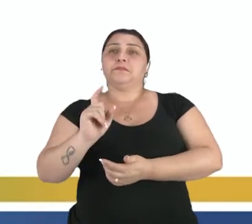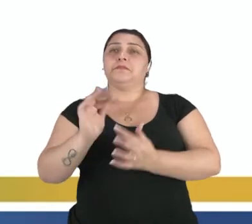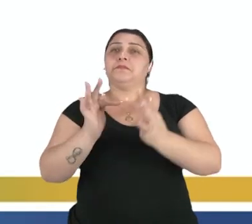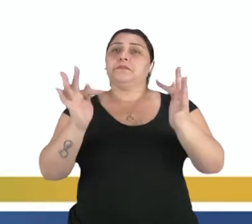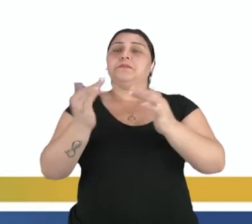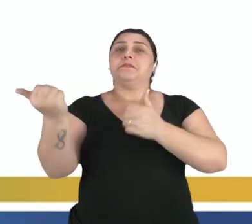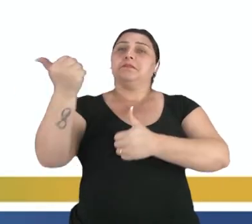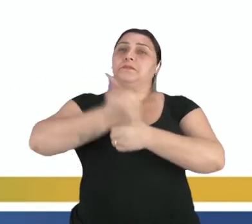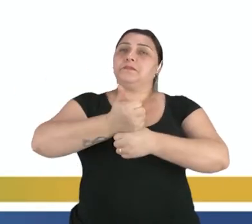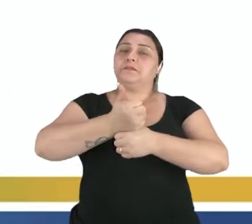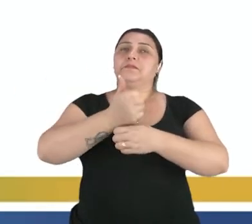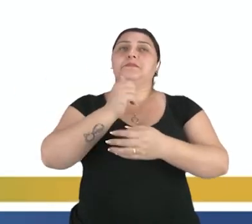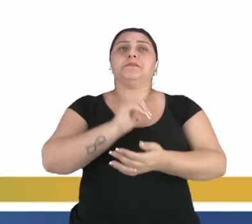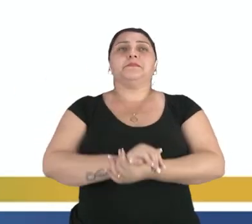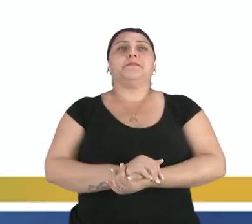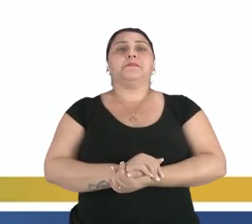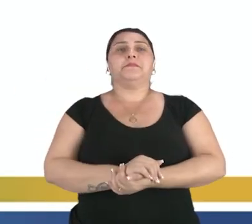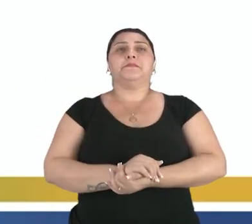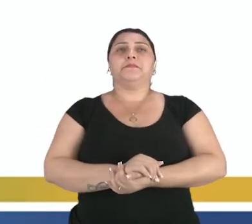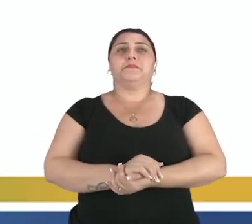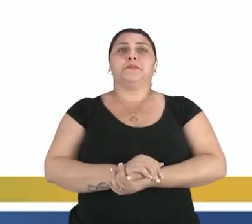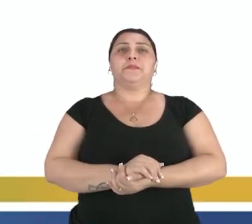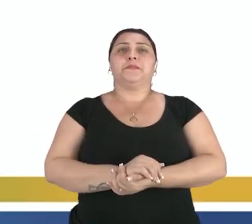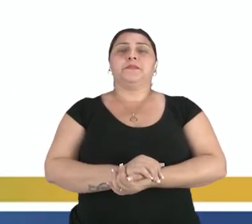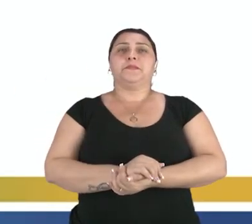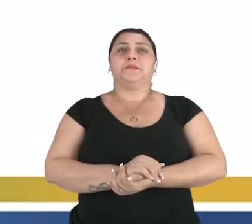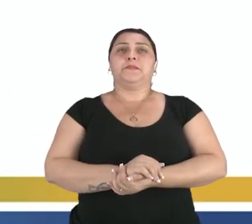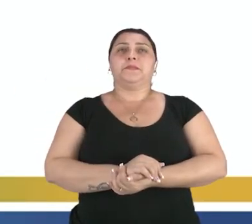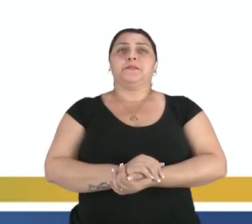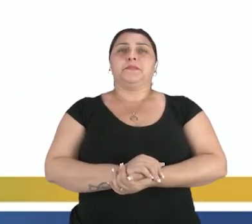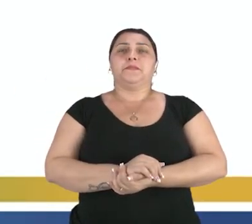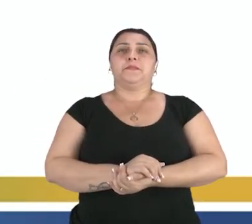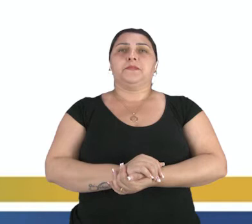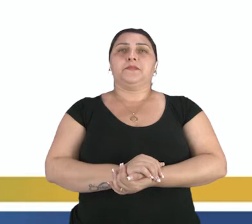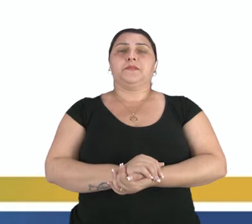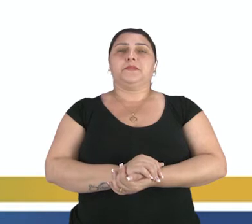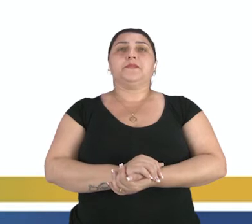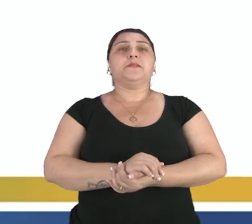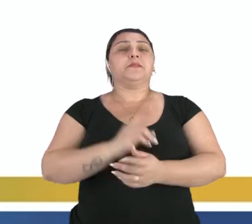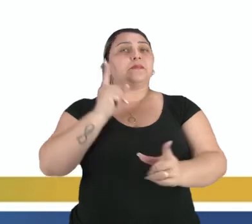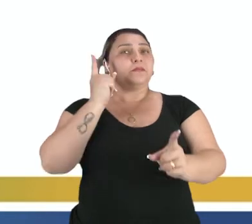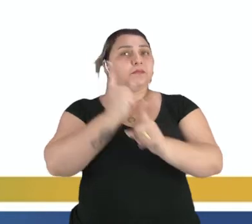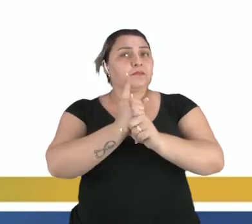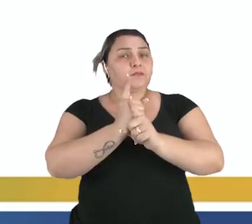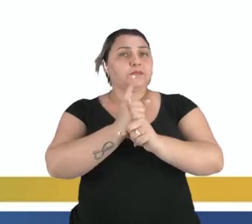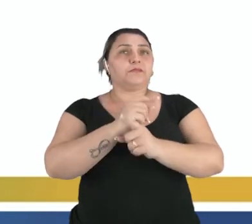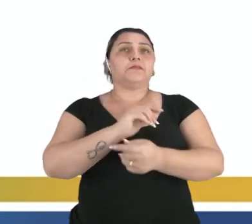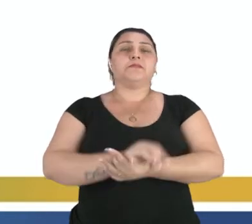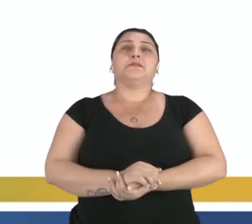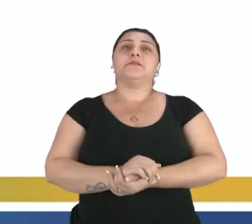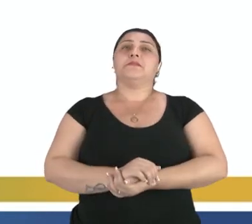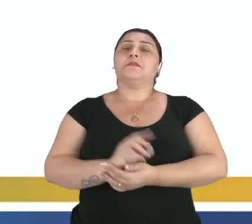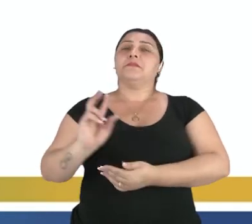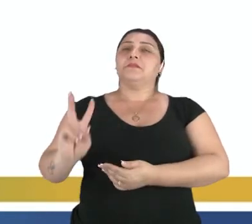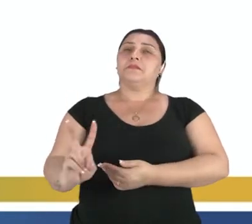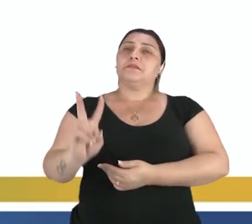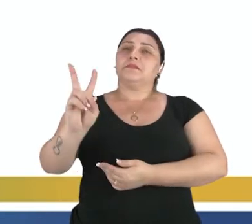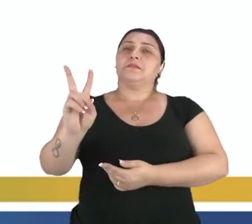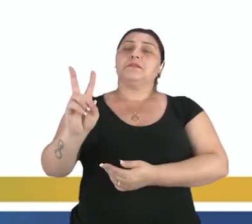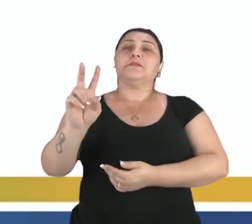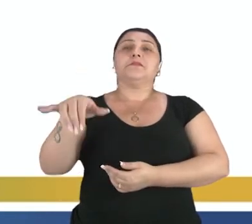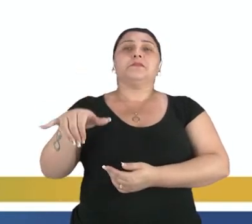função, nós vamos substituir pelos valores dados do domínio e nós encontraremos os valores